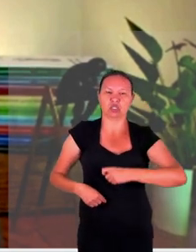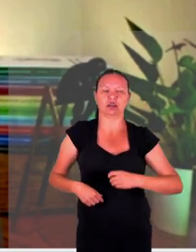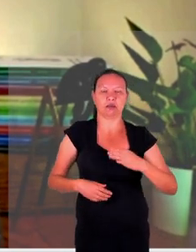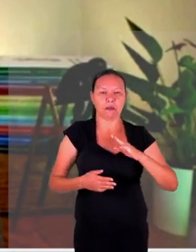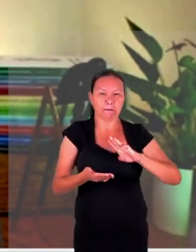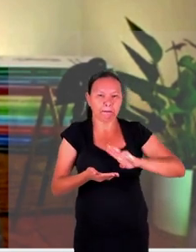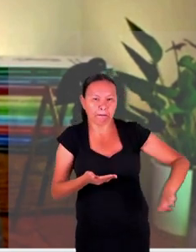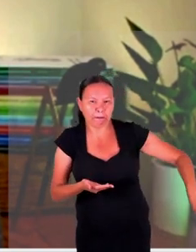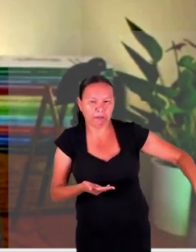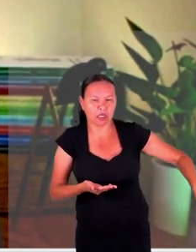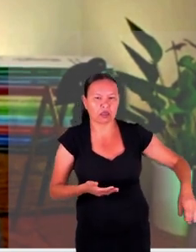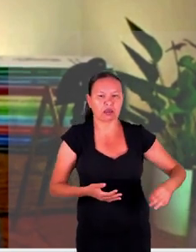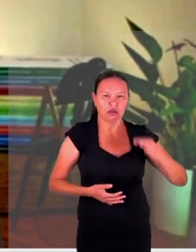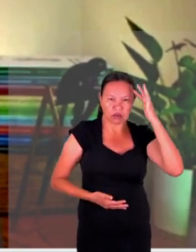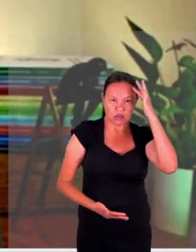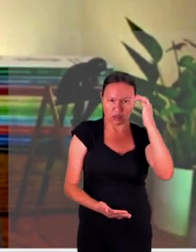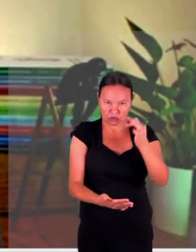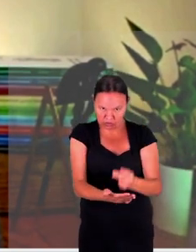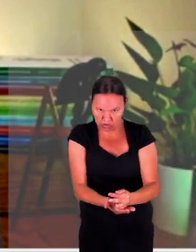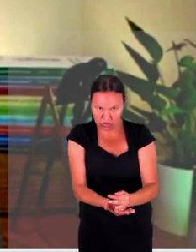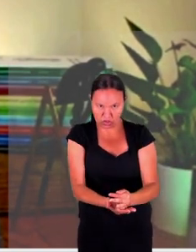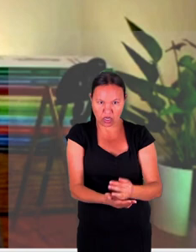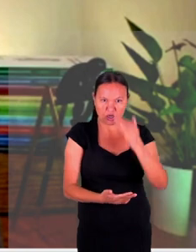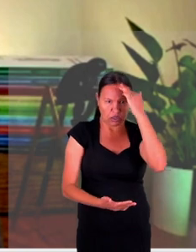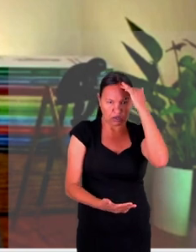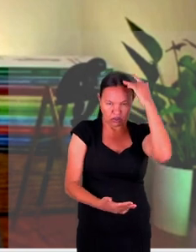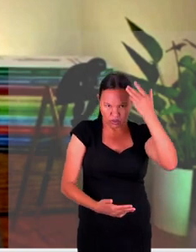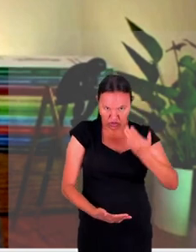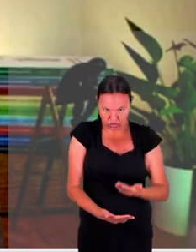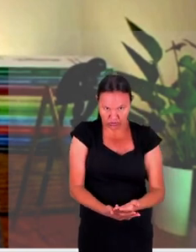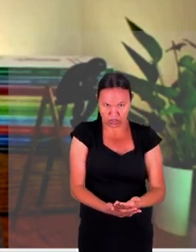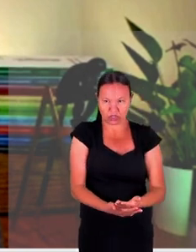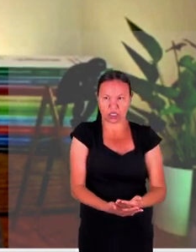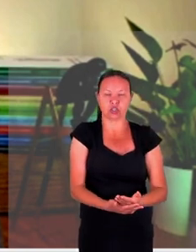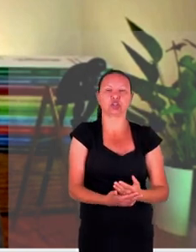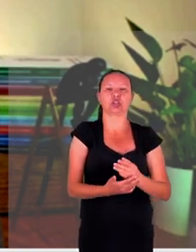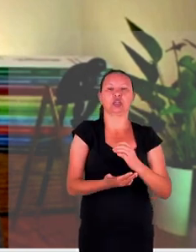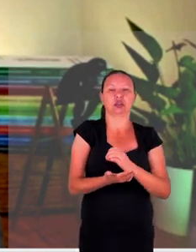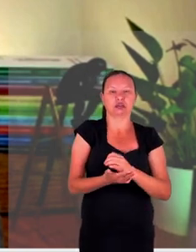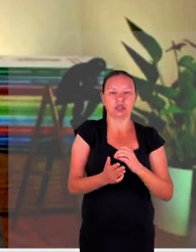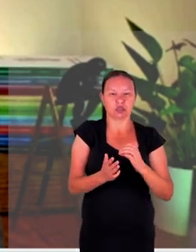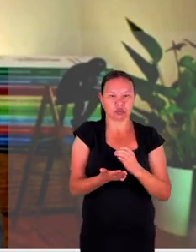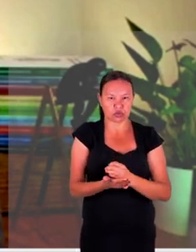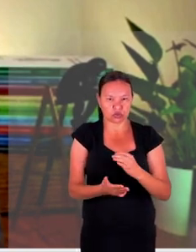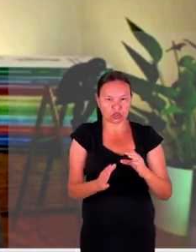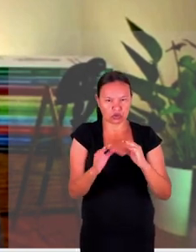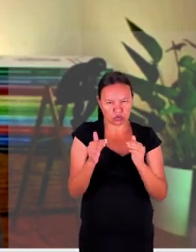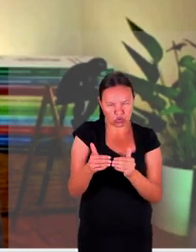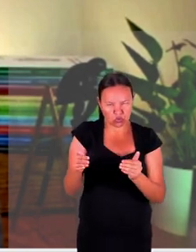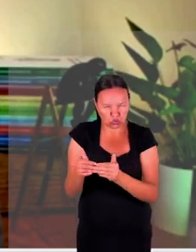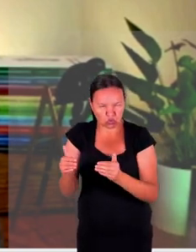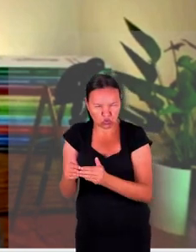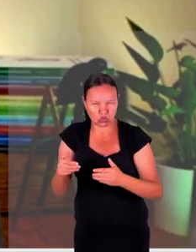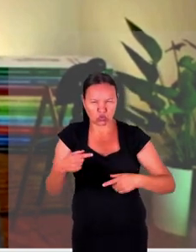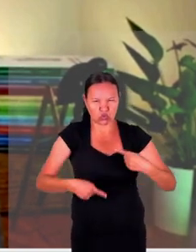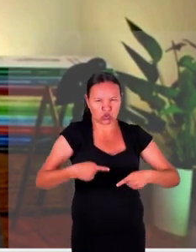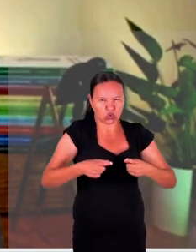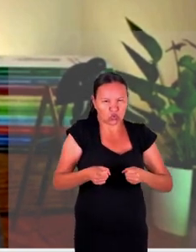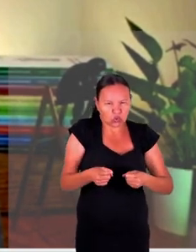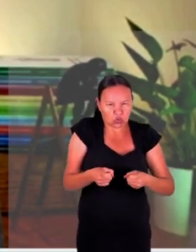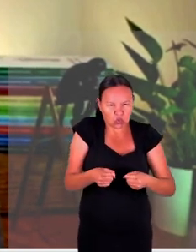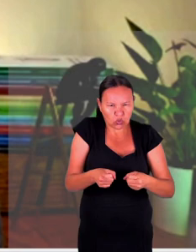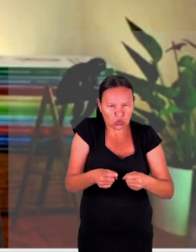perda da confiança ou a perda da credibilidade nas instituições típicas um conflito armado